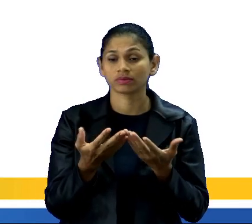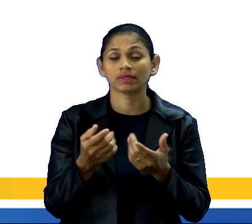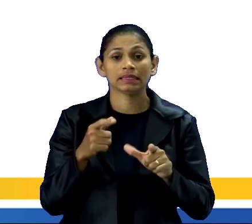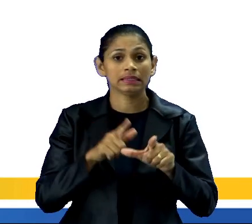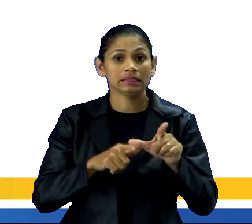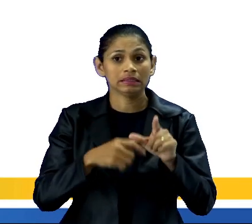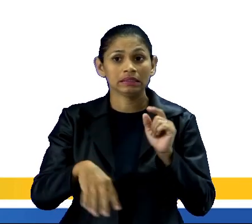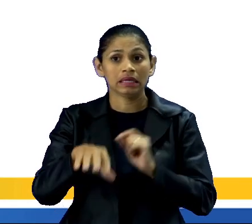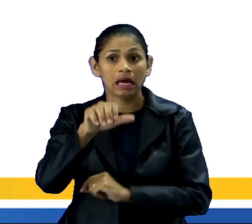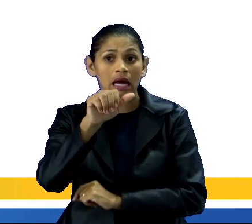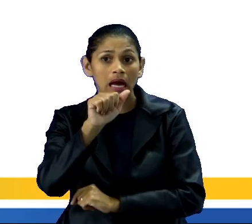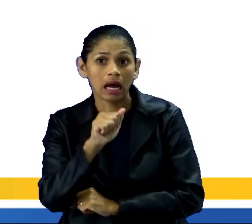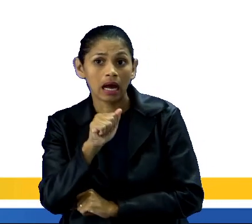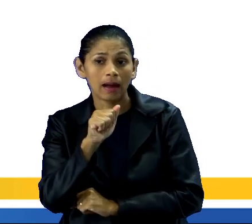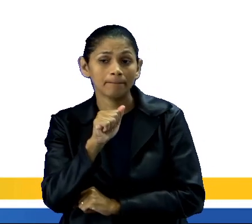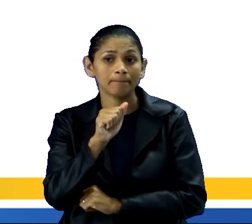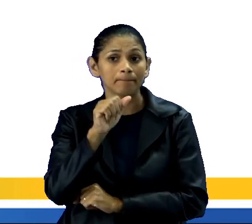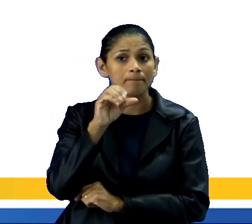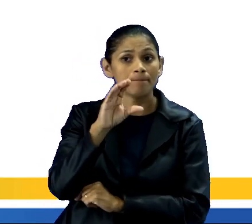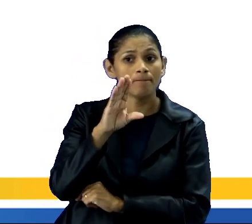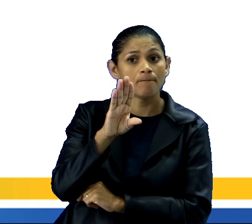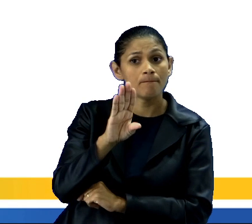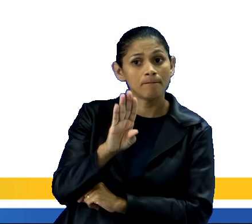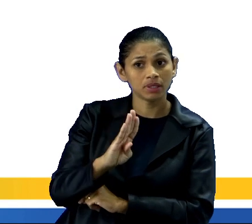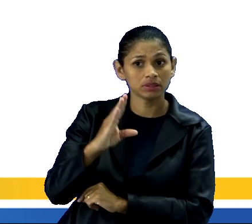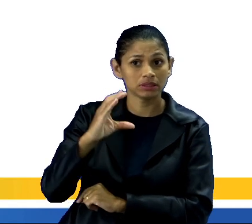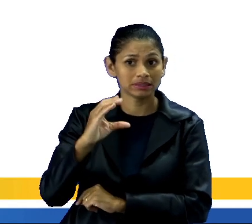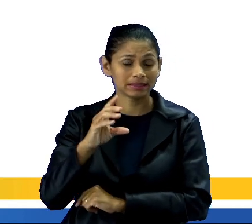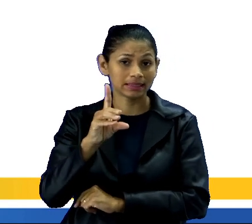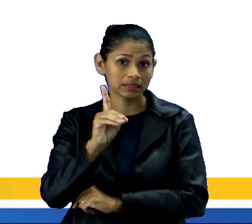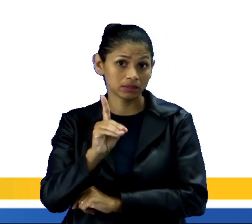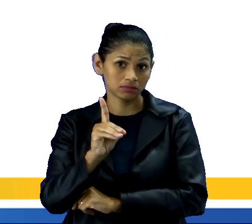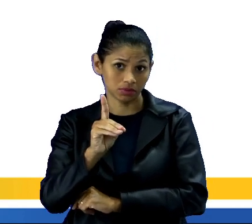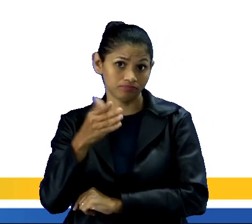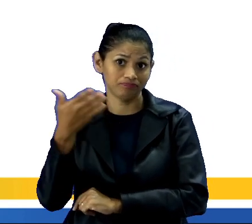divisão na sociedade em proprietários e escravos.